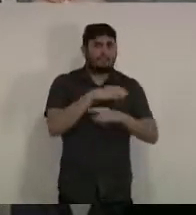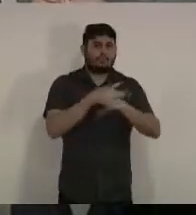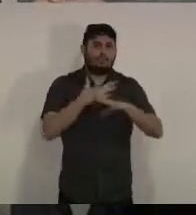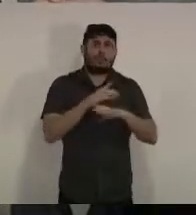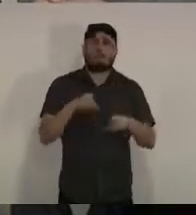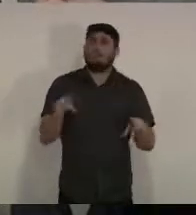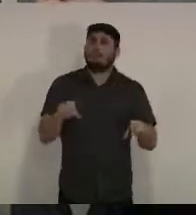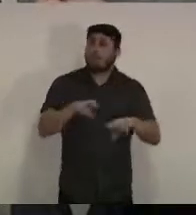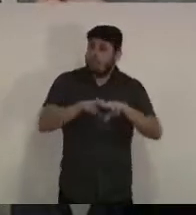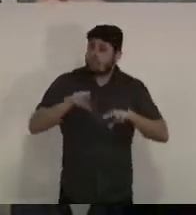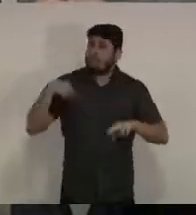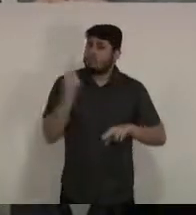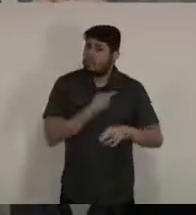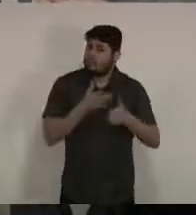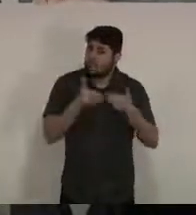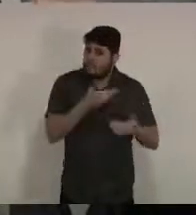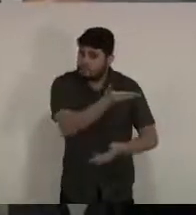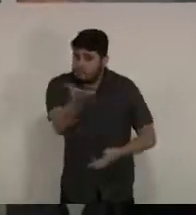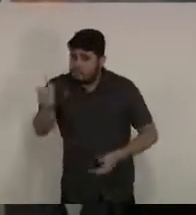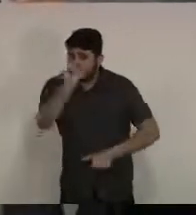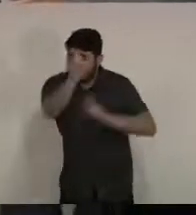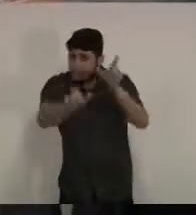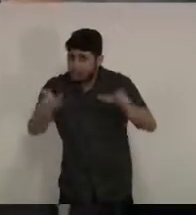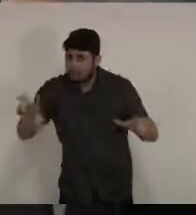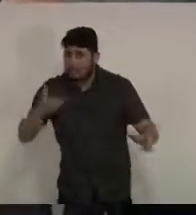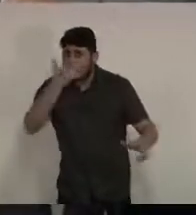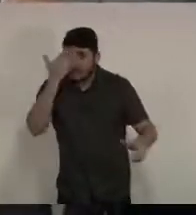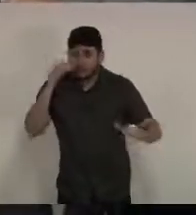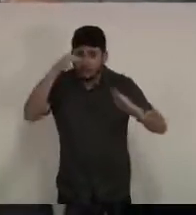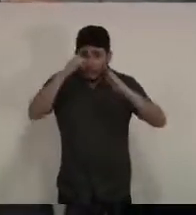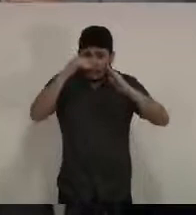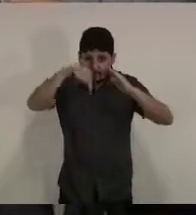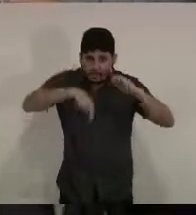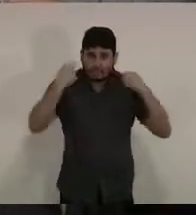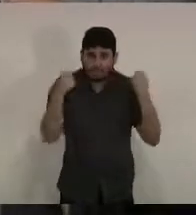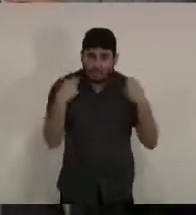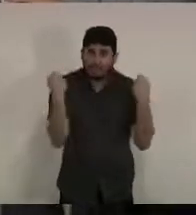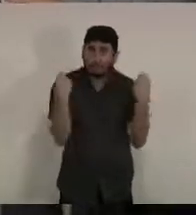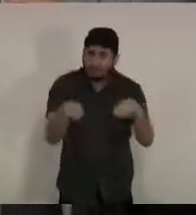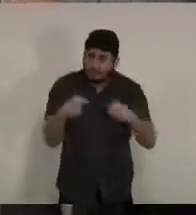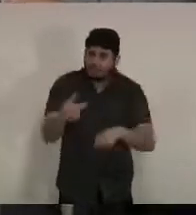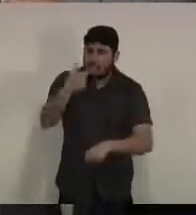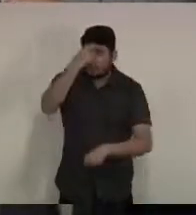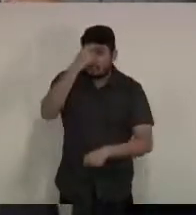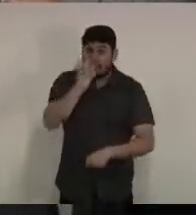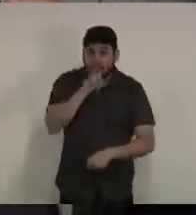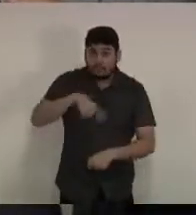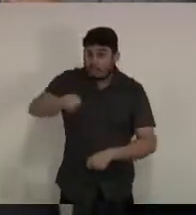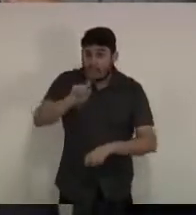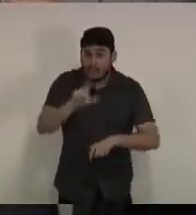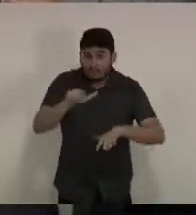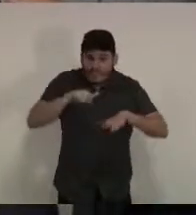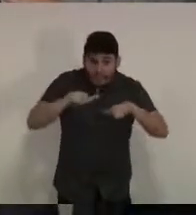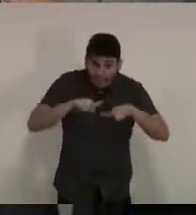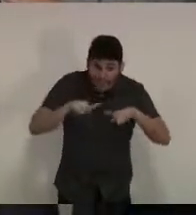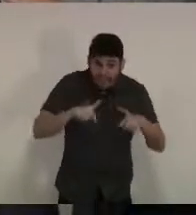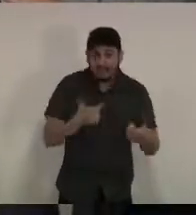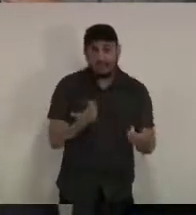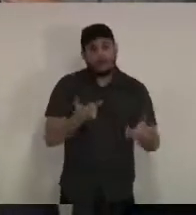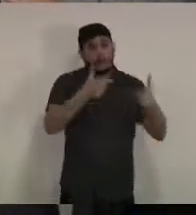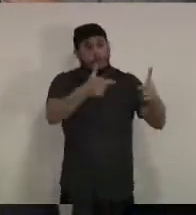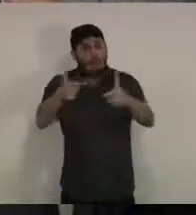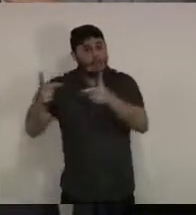você cidadão e cidadã para poder se viável se você não trabalha em atividade essencial que possa ficar